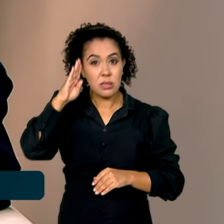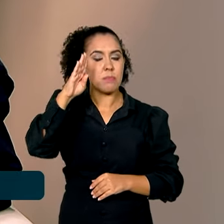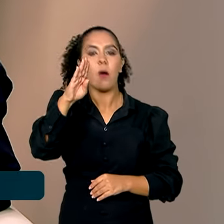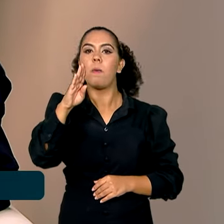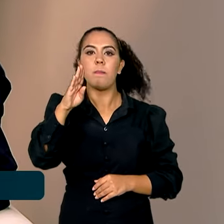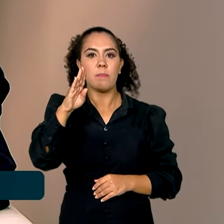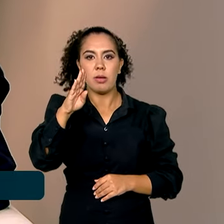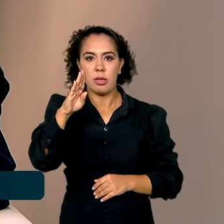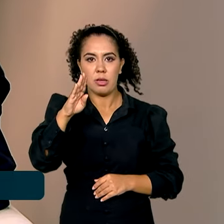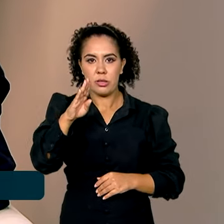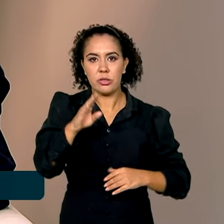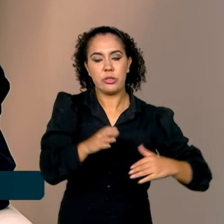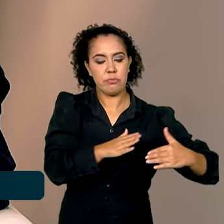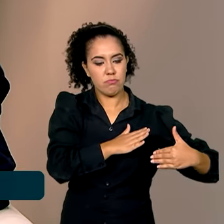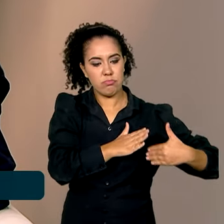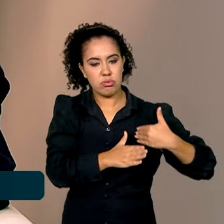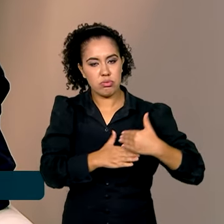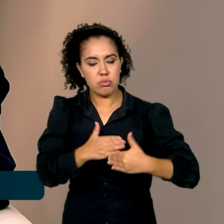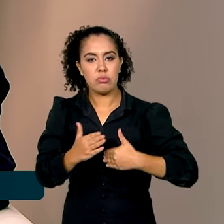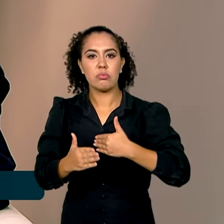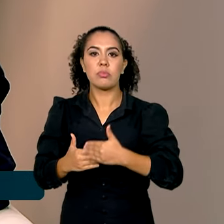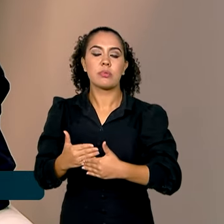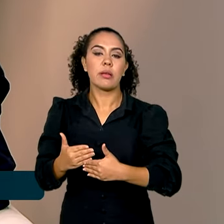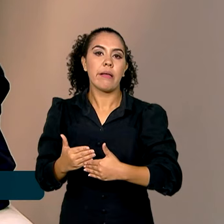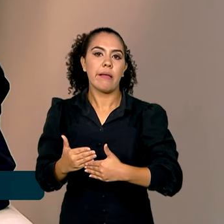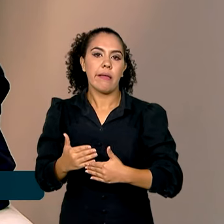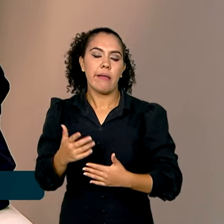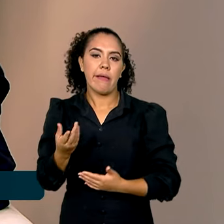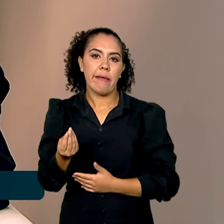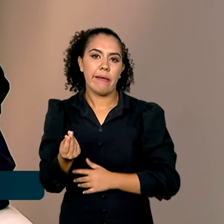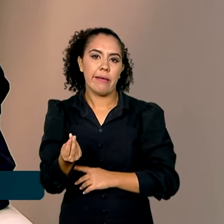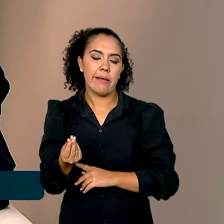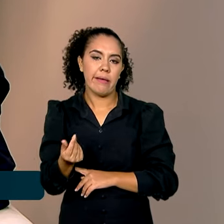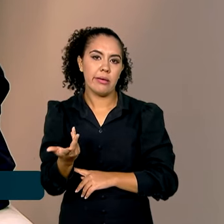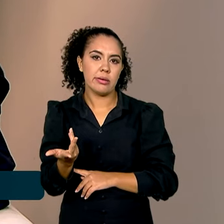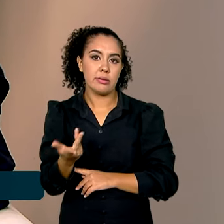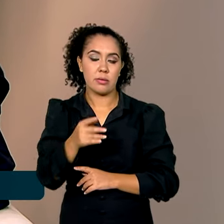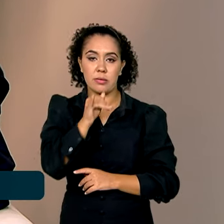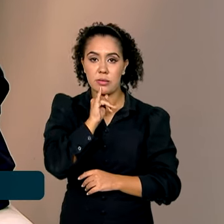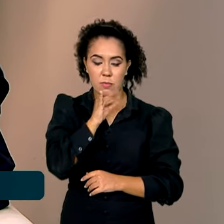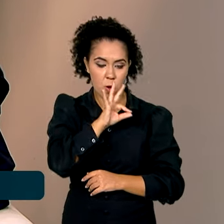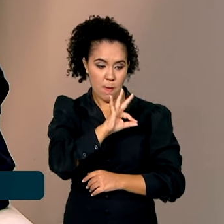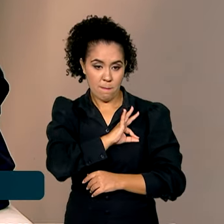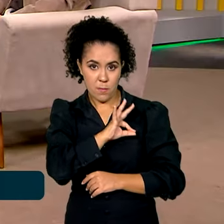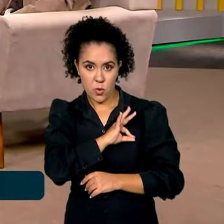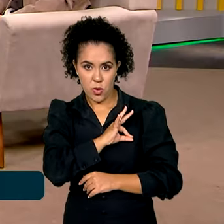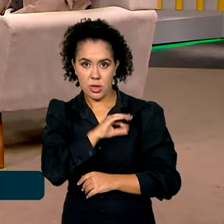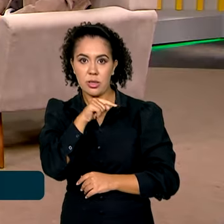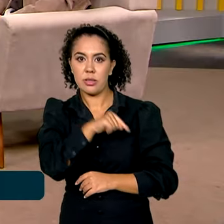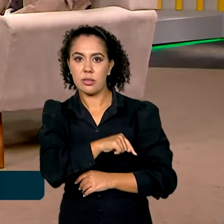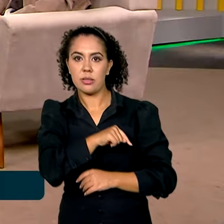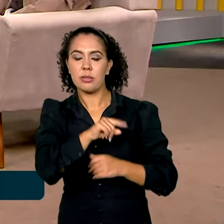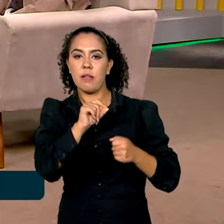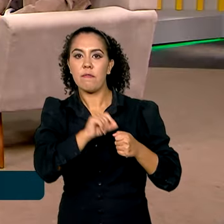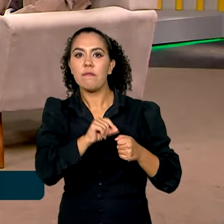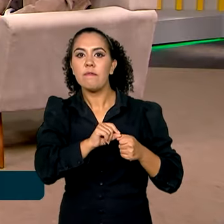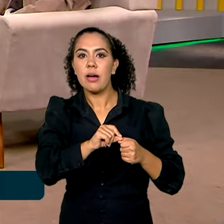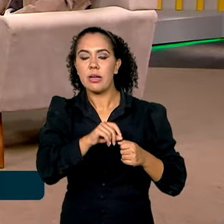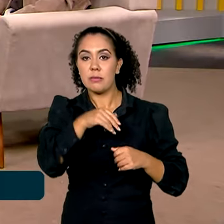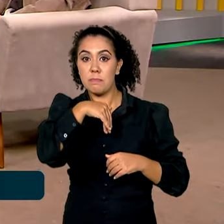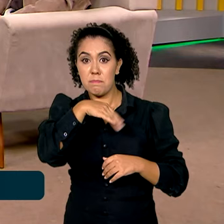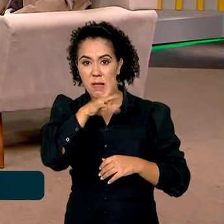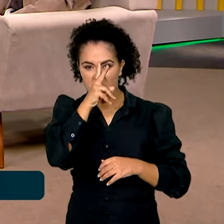pré-gressos, de que polícia se age com mais força e menos inteligência.